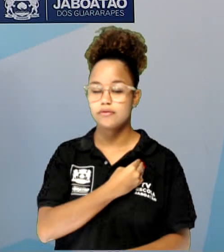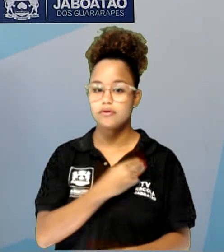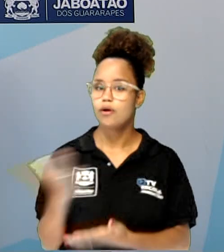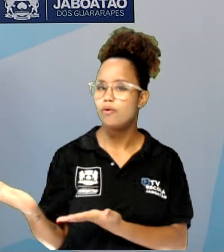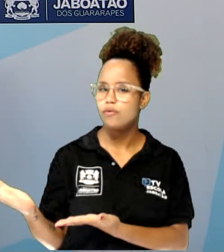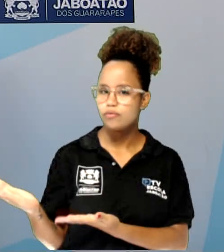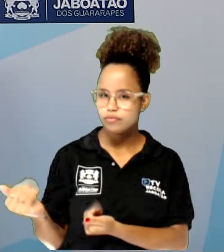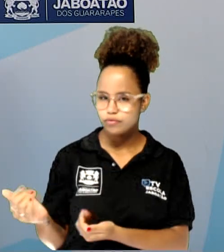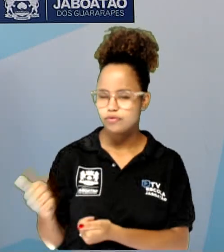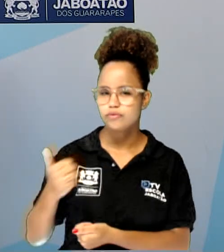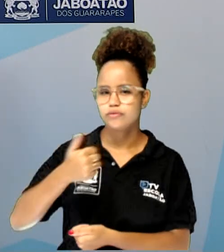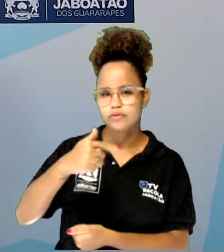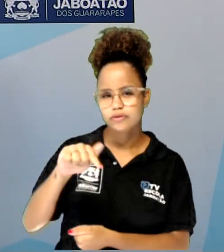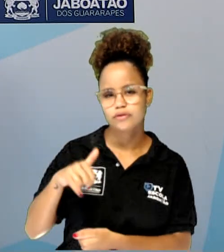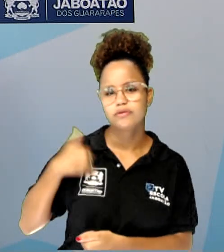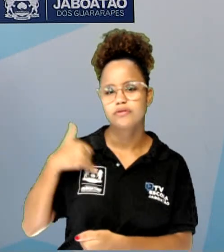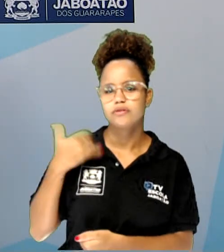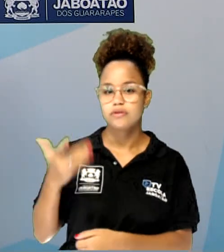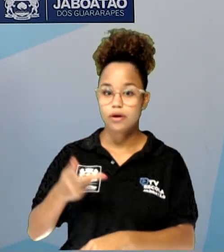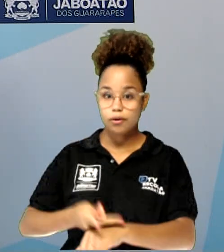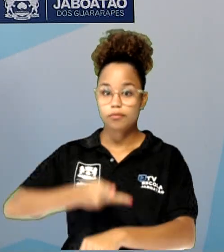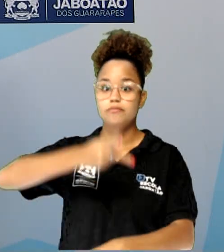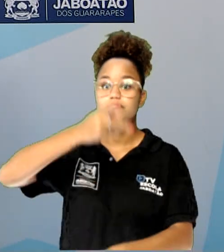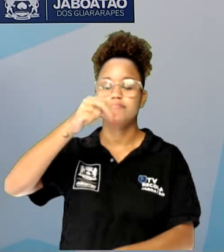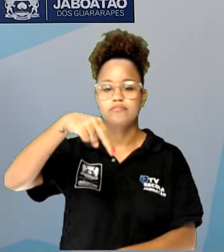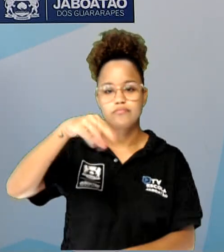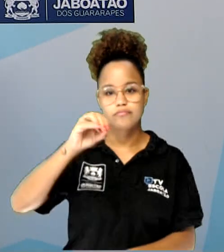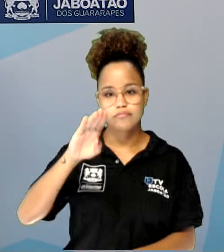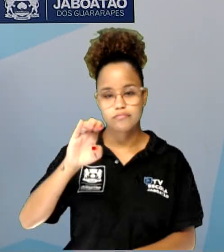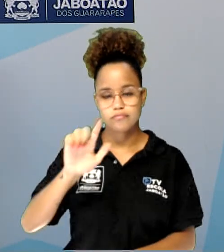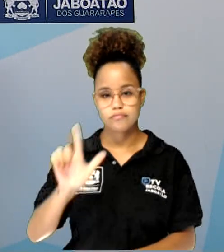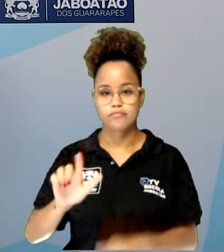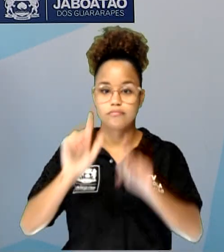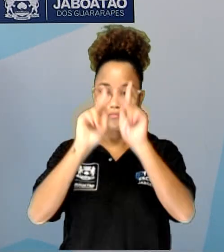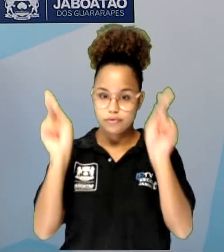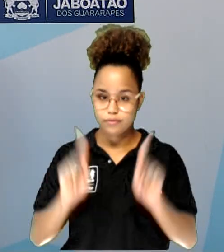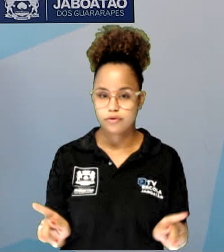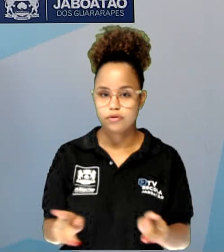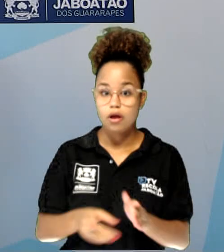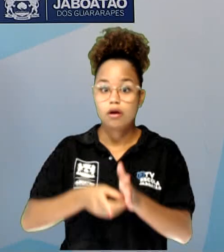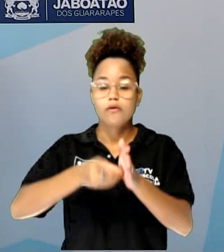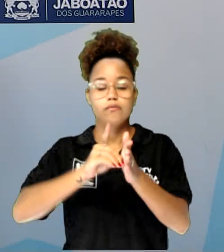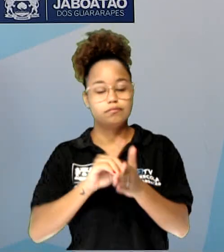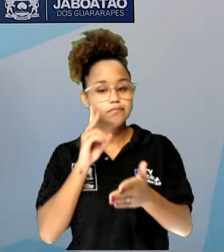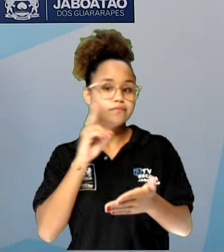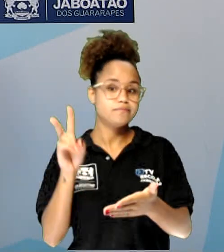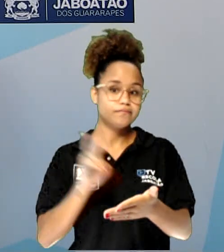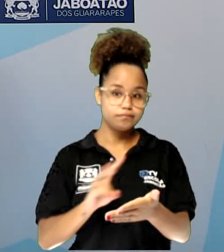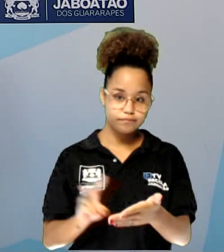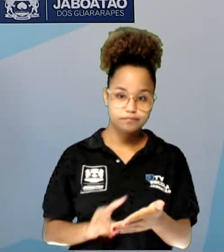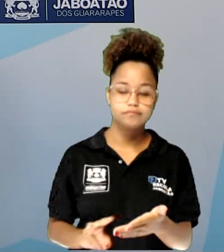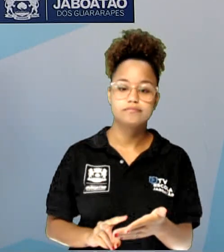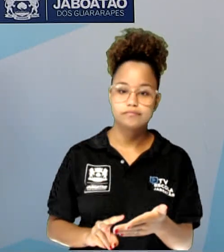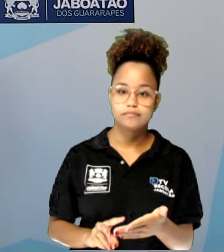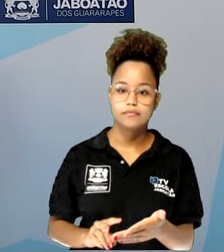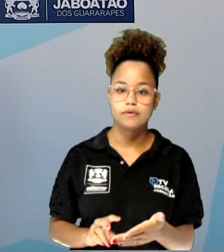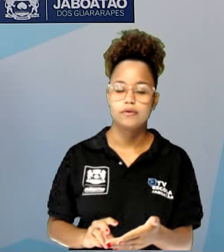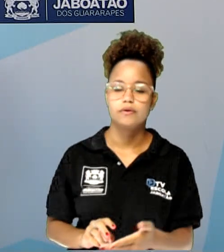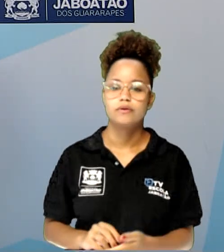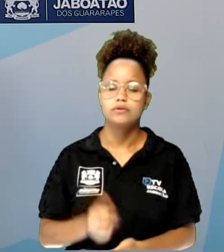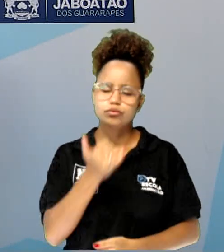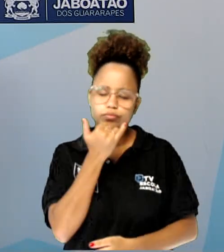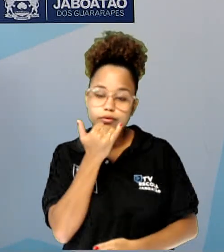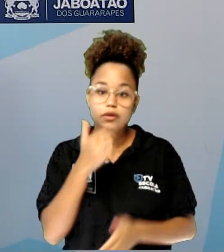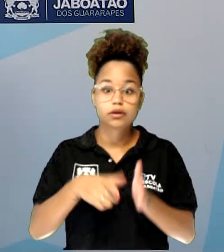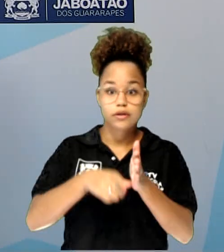né? Que em 17 anos já recebeu o prêmio Nobel da Paz. Então, antes de lermos a biografia, não, perdão,